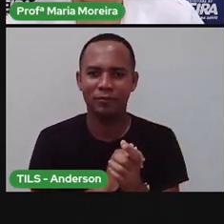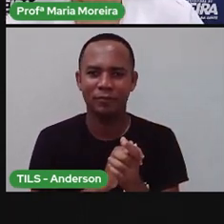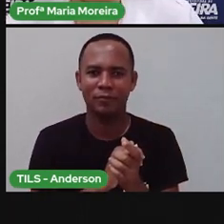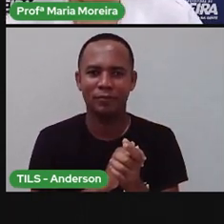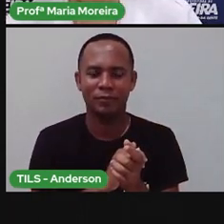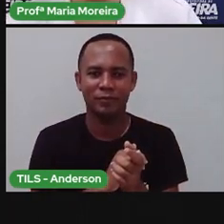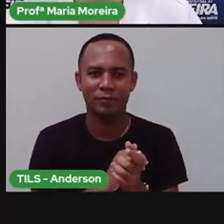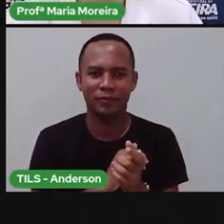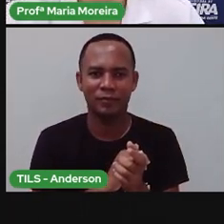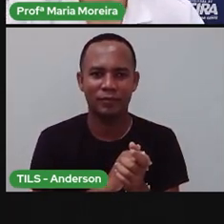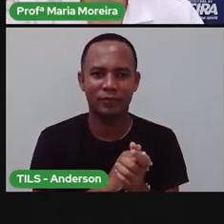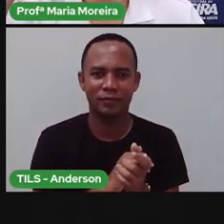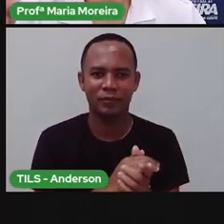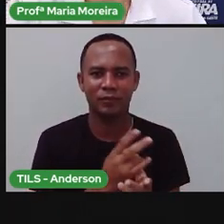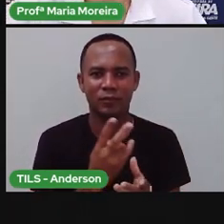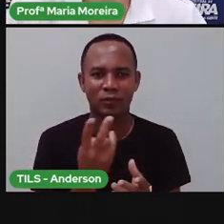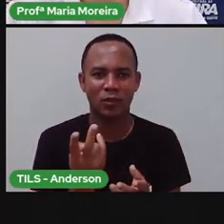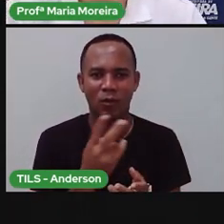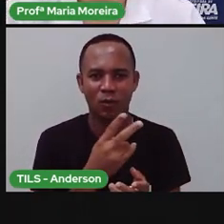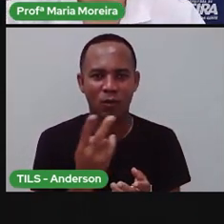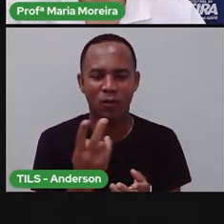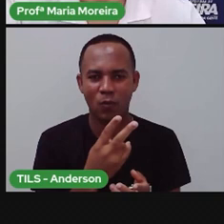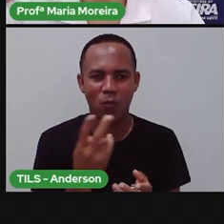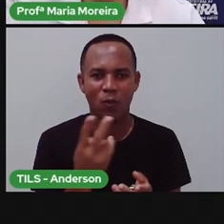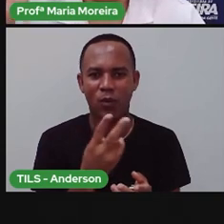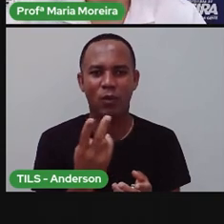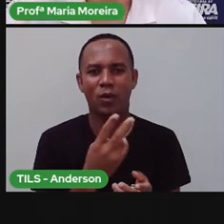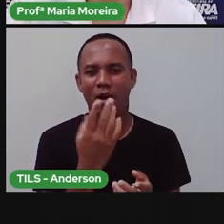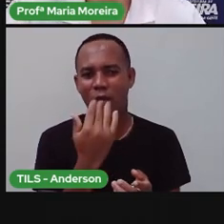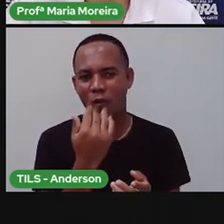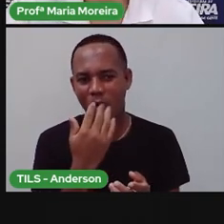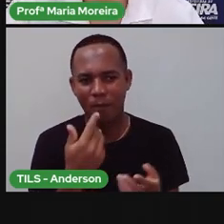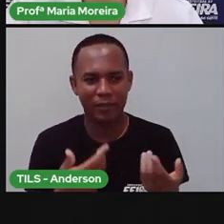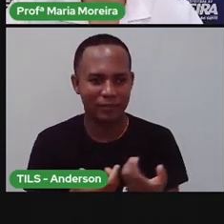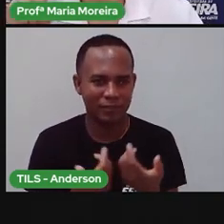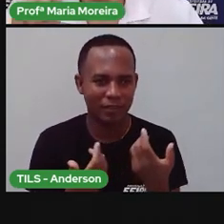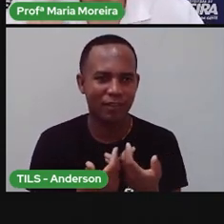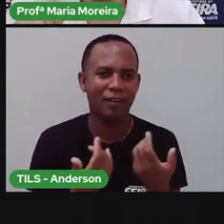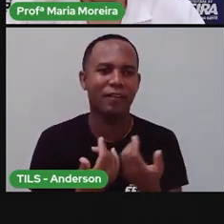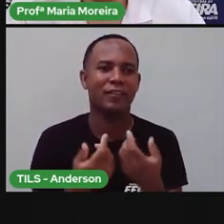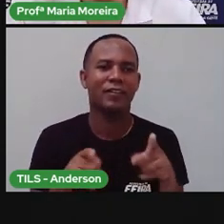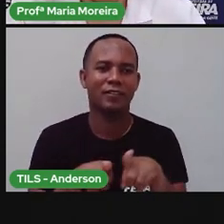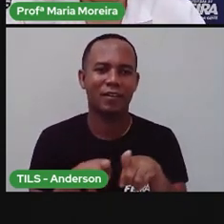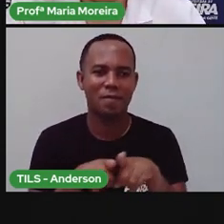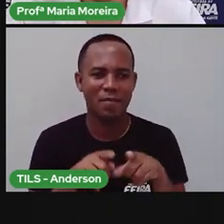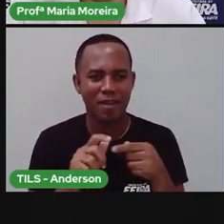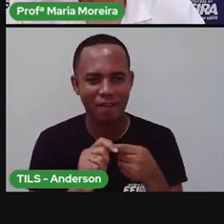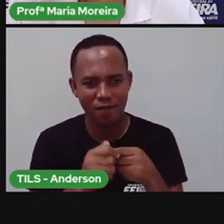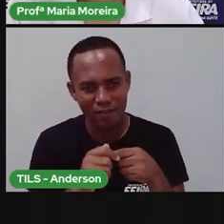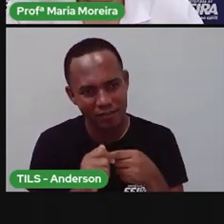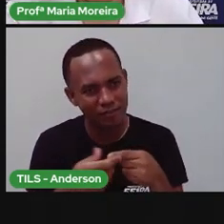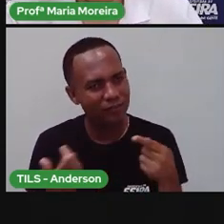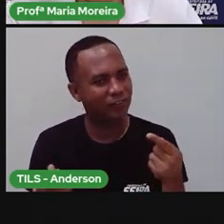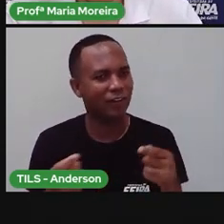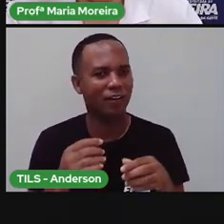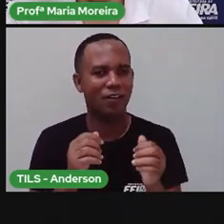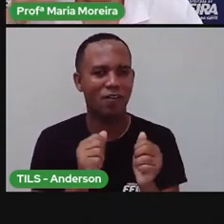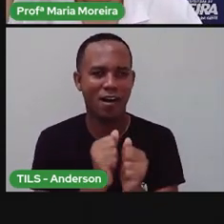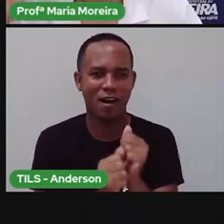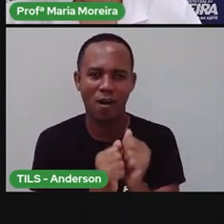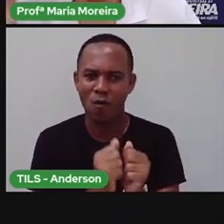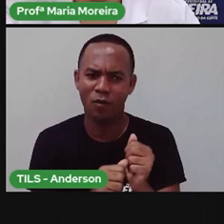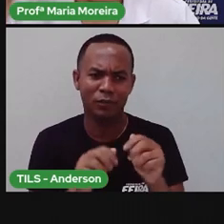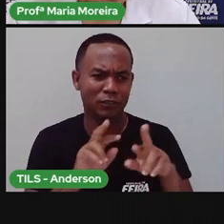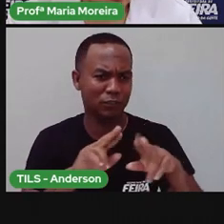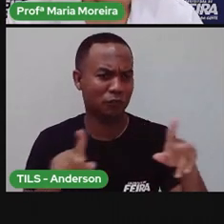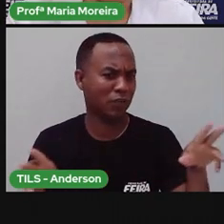Ele é onívoro e no churrasco ele comeu salada. Se ele comeu salada no churrasco, arroz e feijão, certo? É porque o quê? Ele